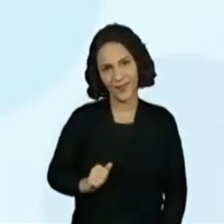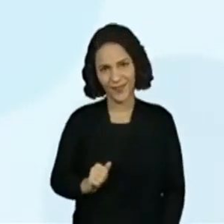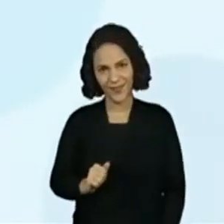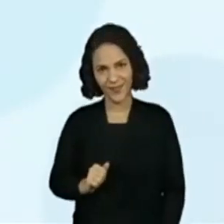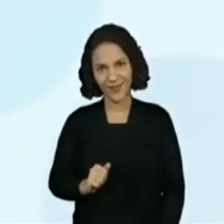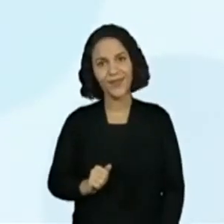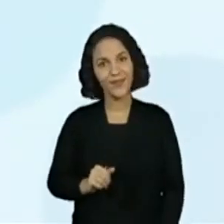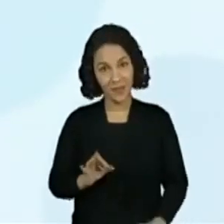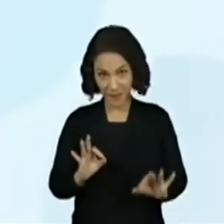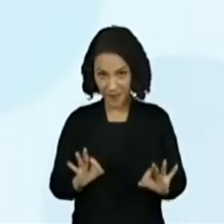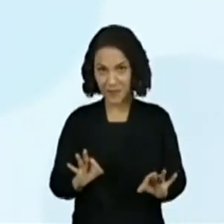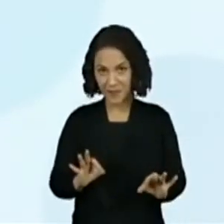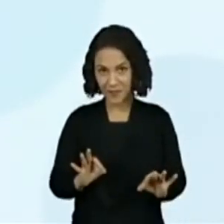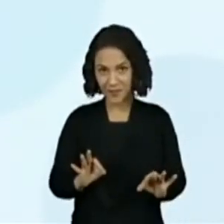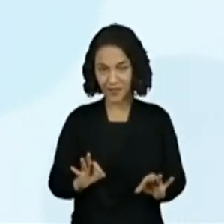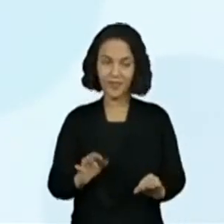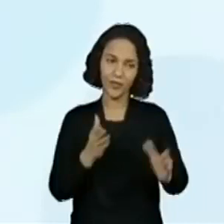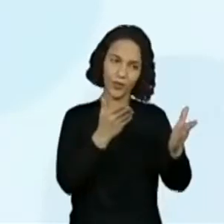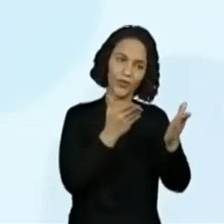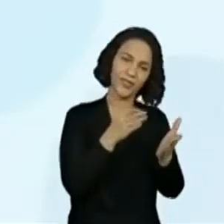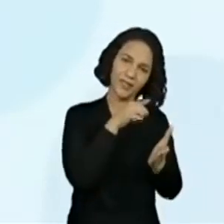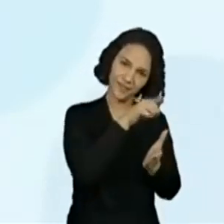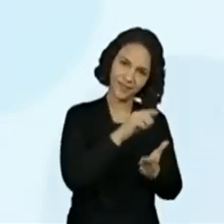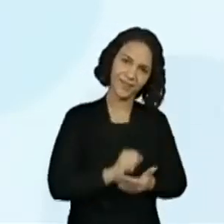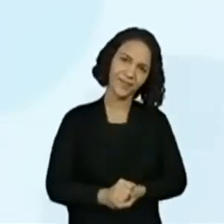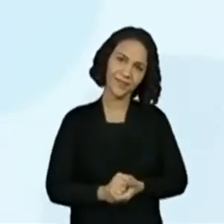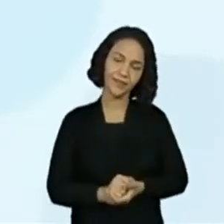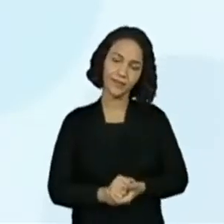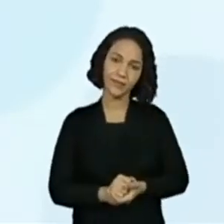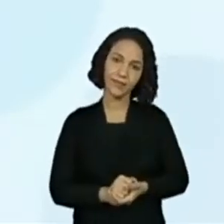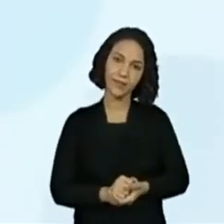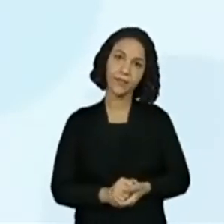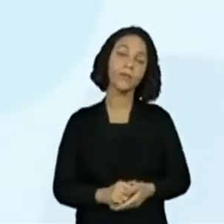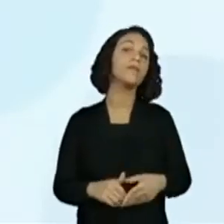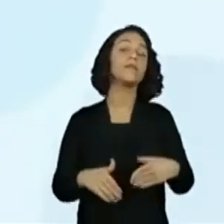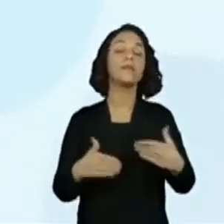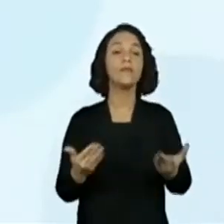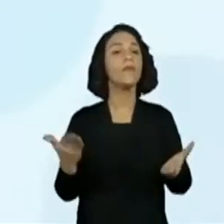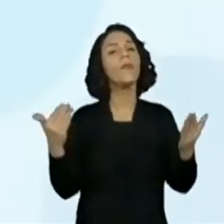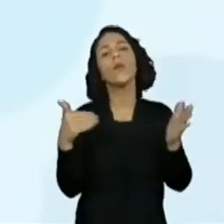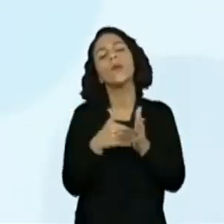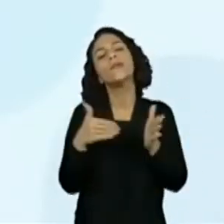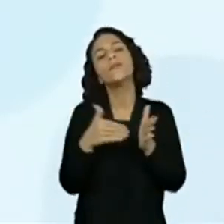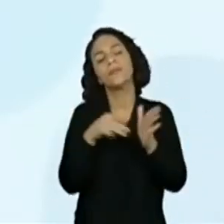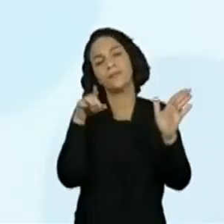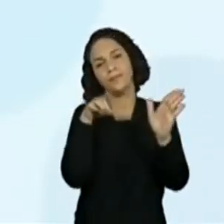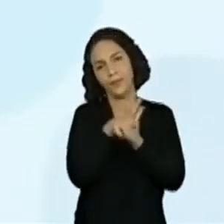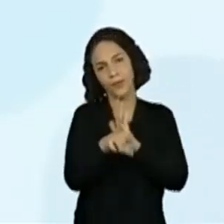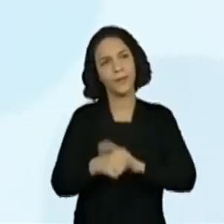Mariana. Foi a convidada, né? Certo? A última pergunta.